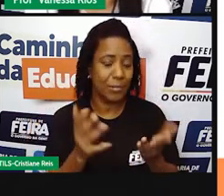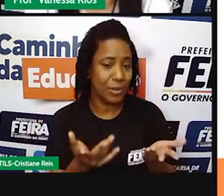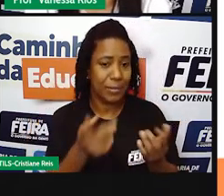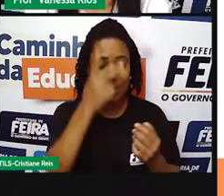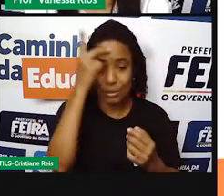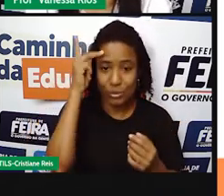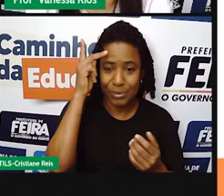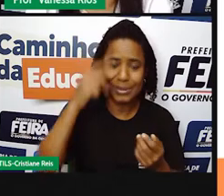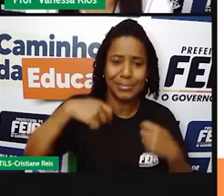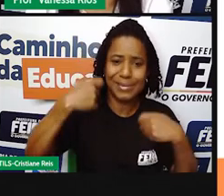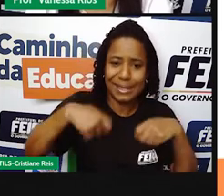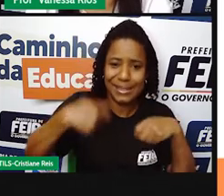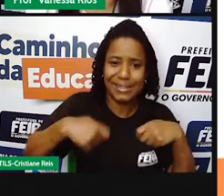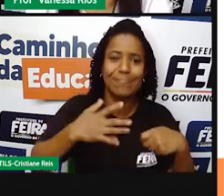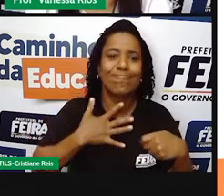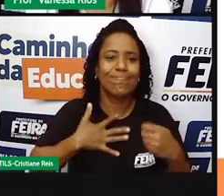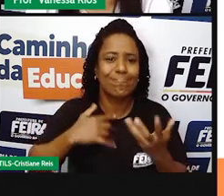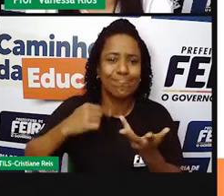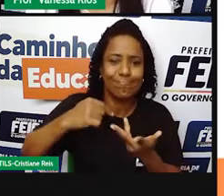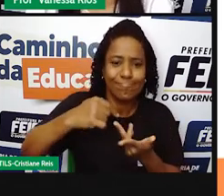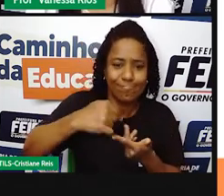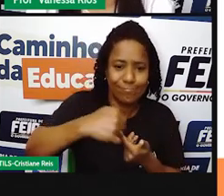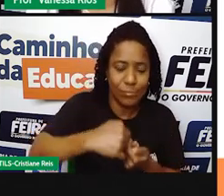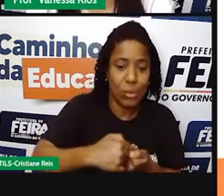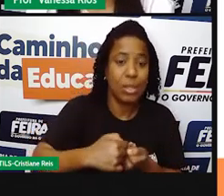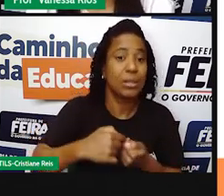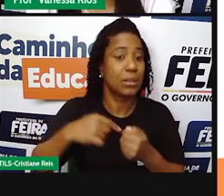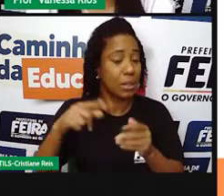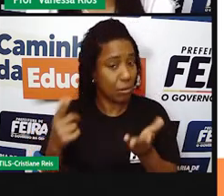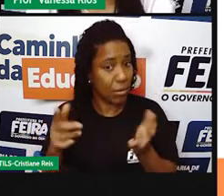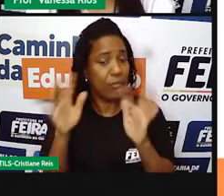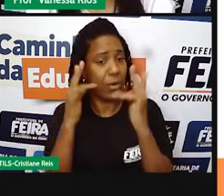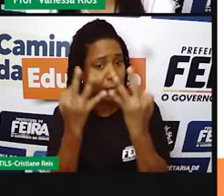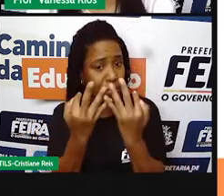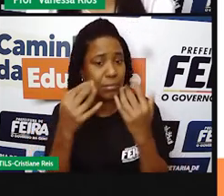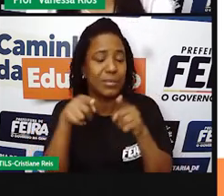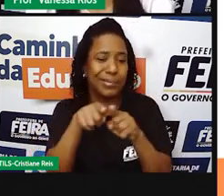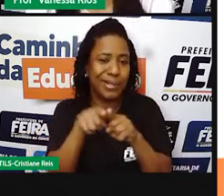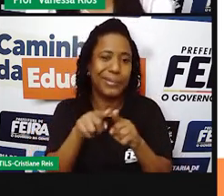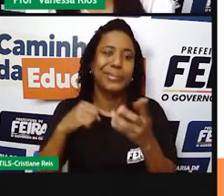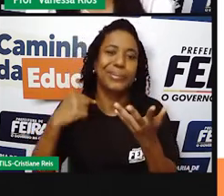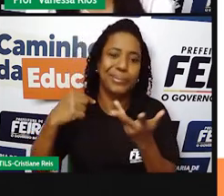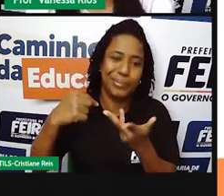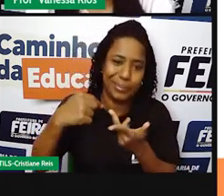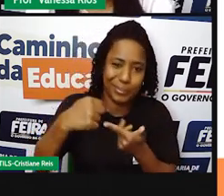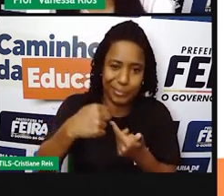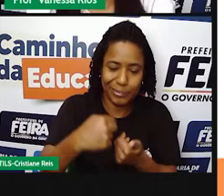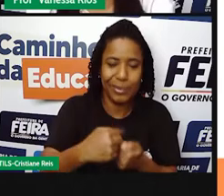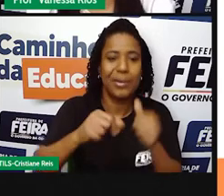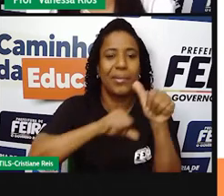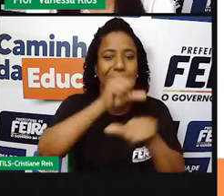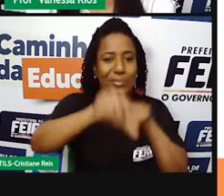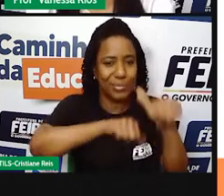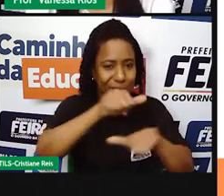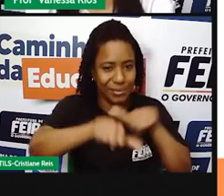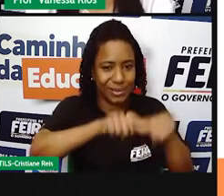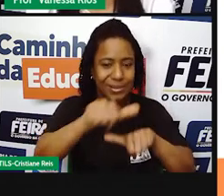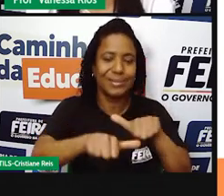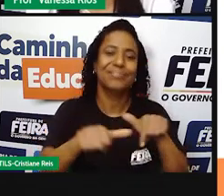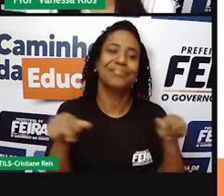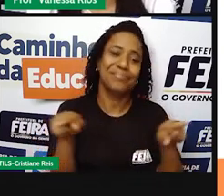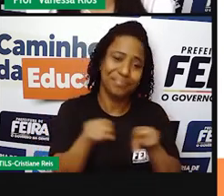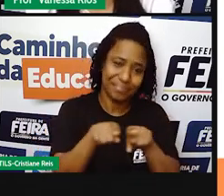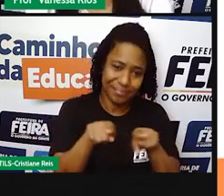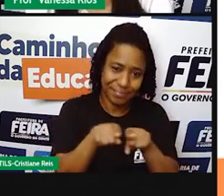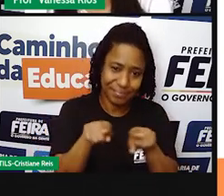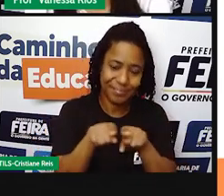vão alterando. E as realidades, elas vão sendo mudadas. E a organização familiar também, né? Passou